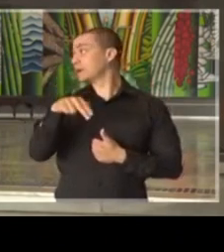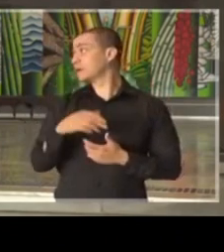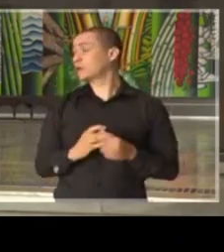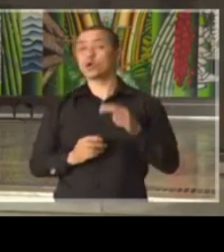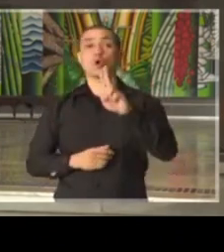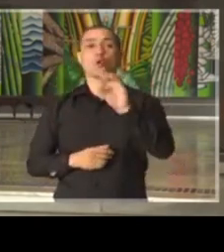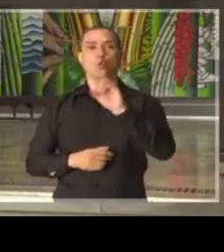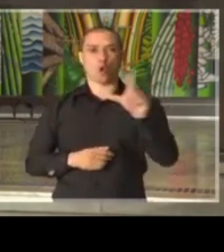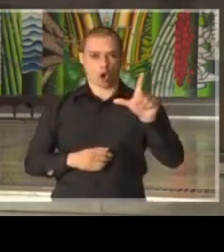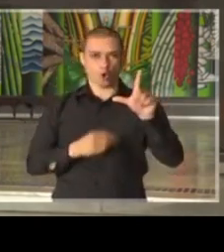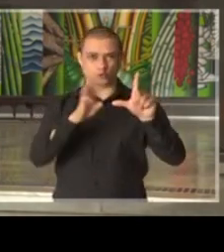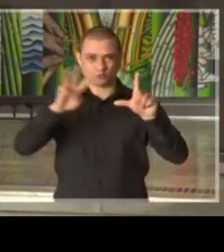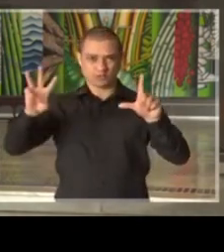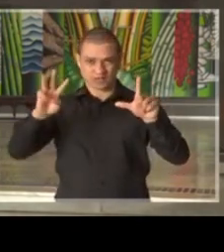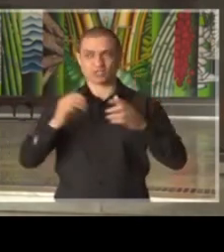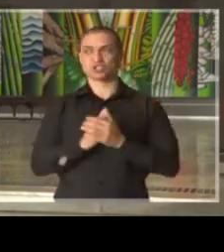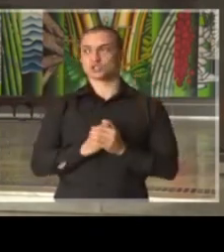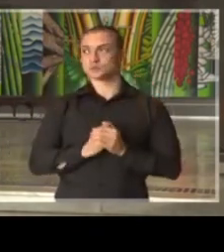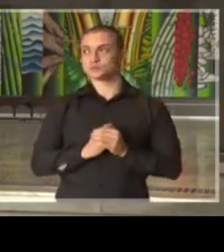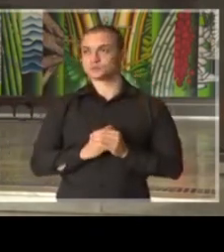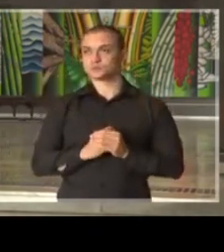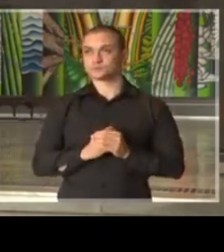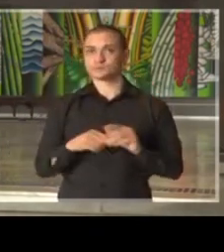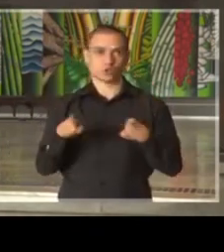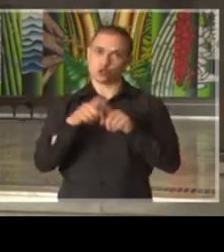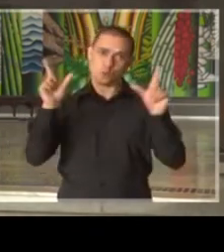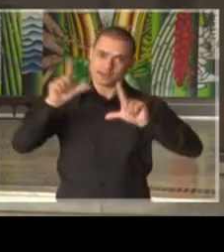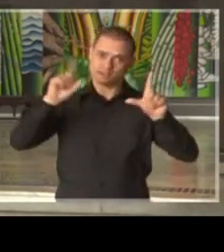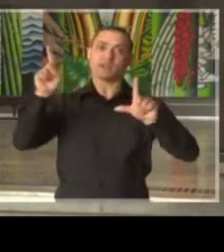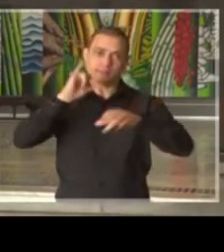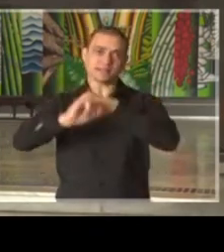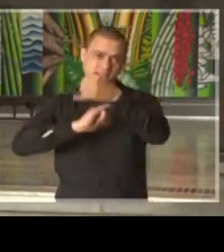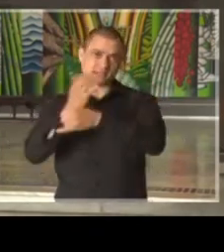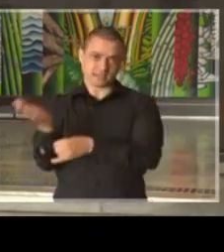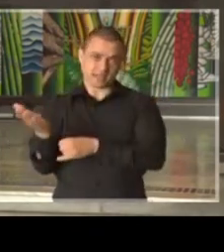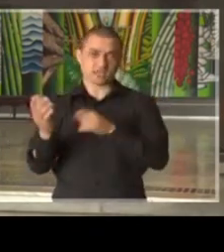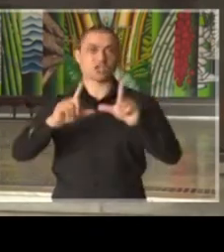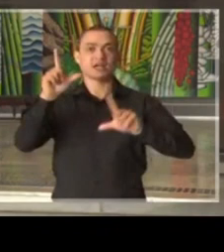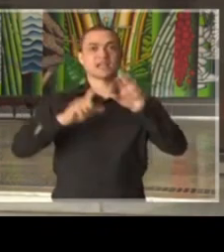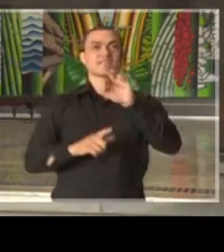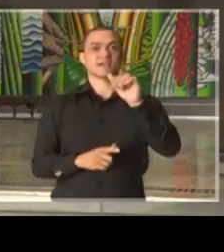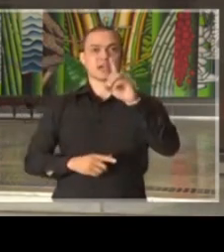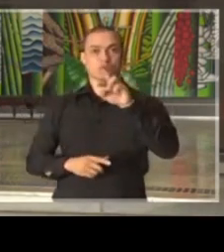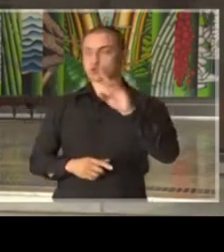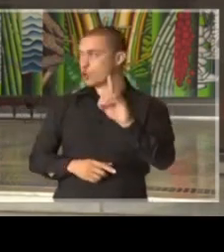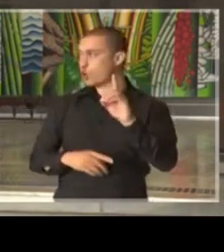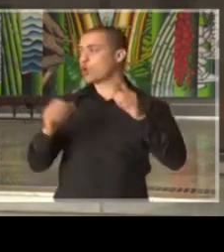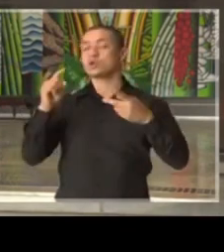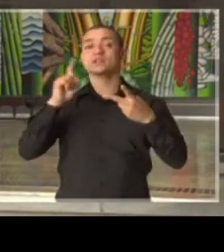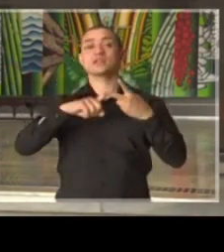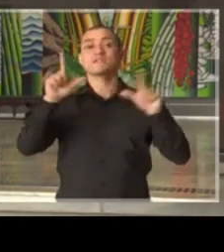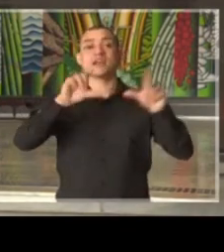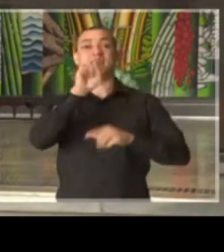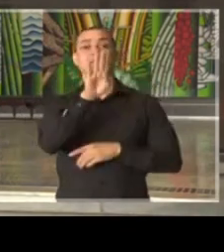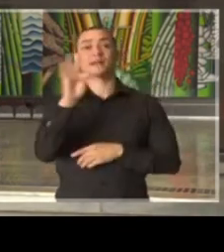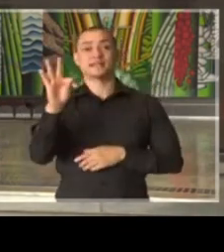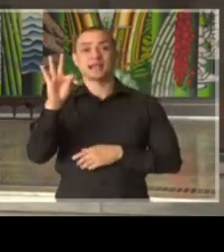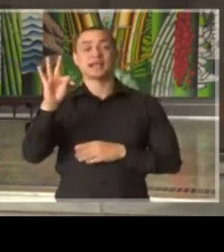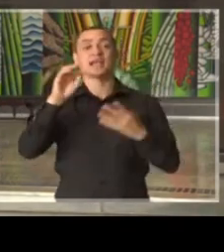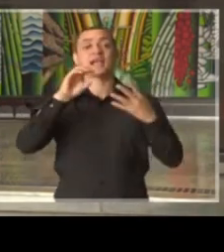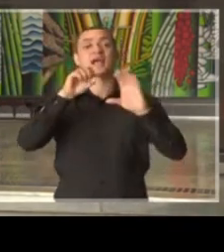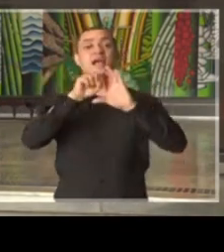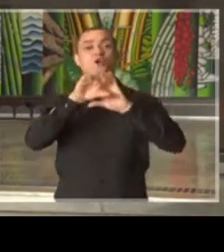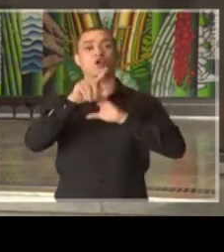o UOL, está online, não é emissora de televisão, mas está online, a TV Record que você representa, o SBT, a Globo News